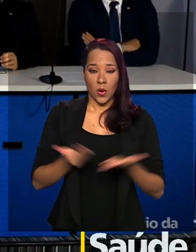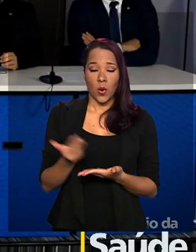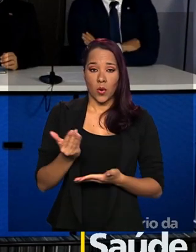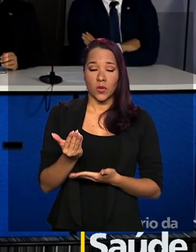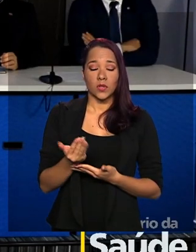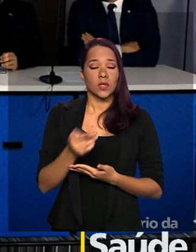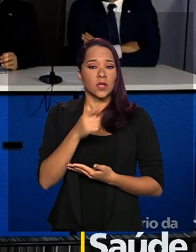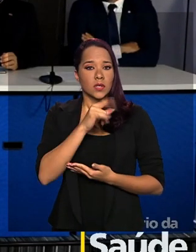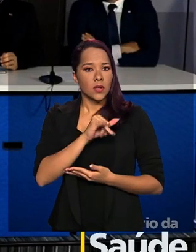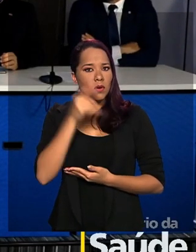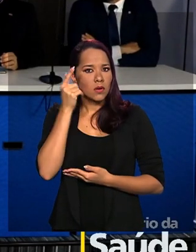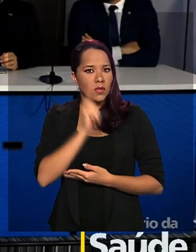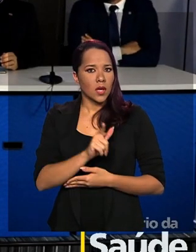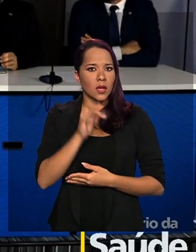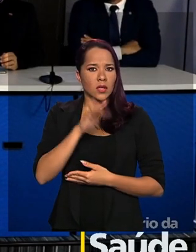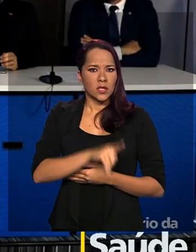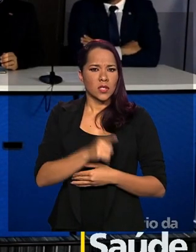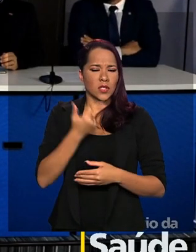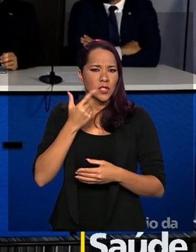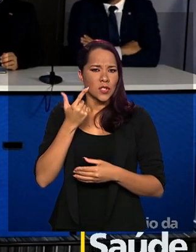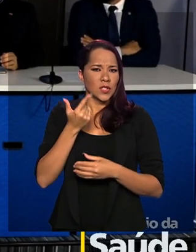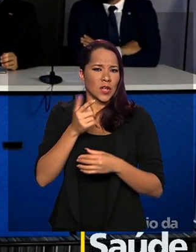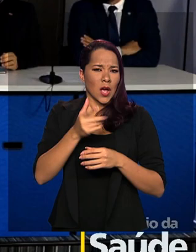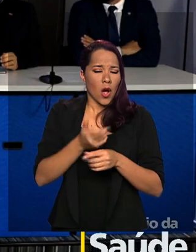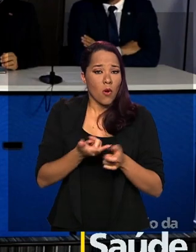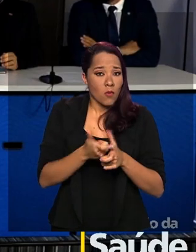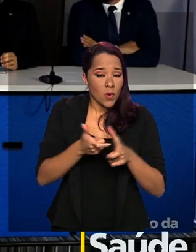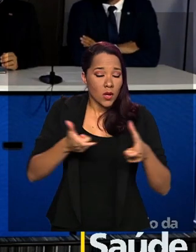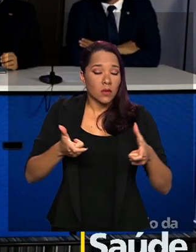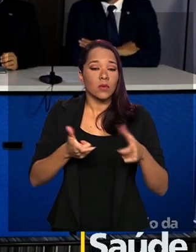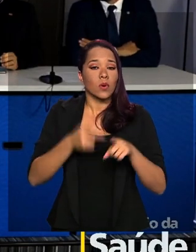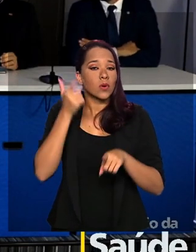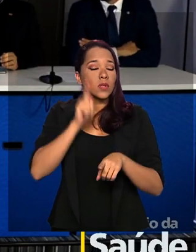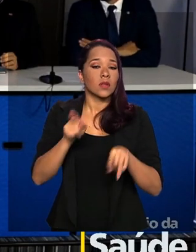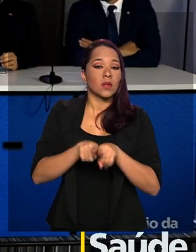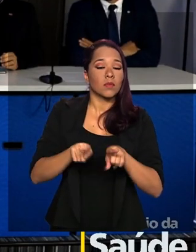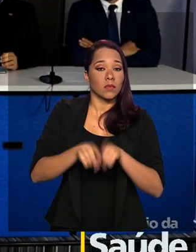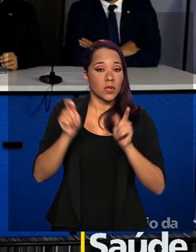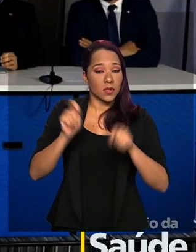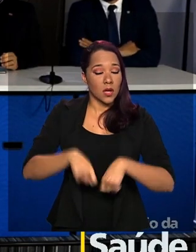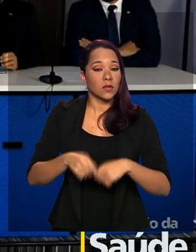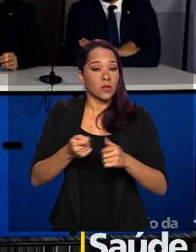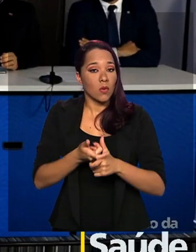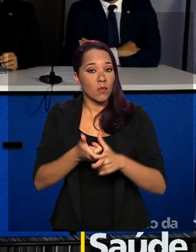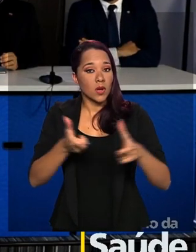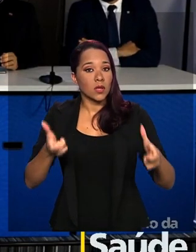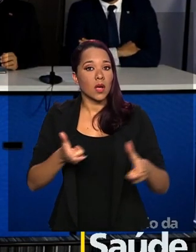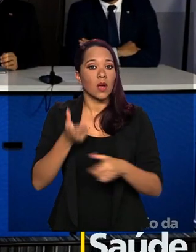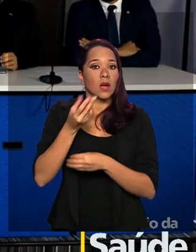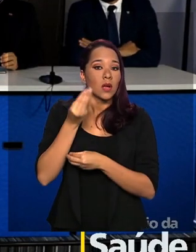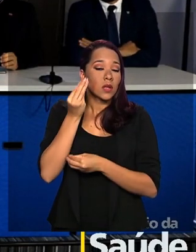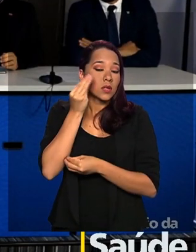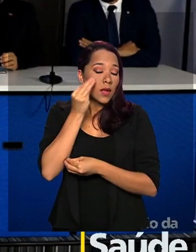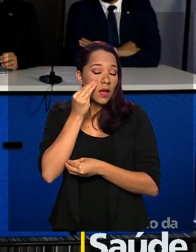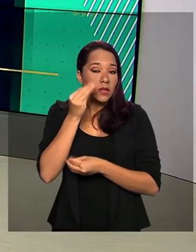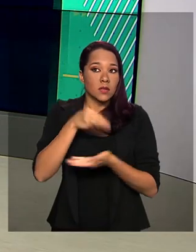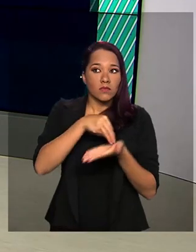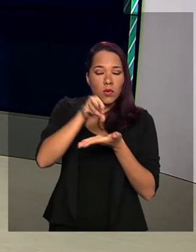aumentando essa capacidade de lacens, a gente tem também a possibilidade de aumentar a distribuição de testes.